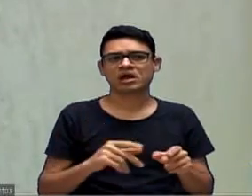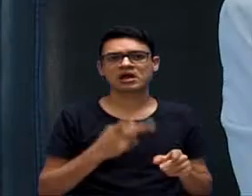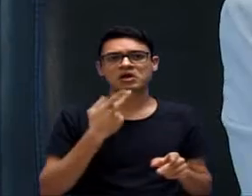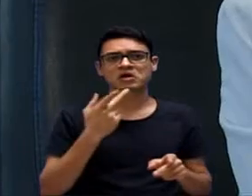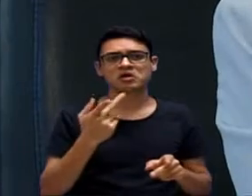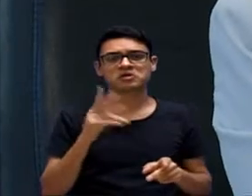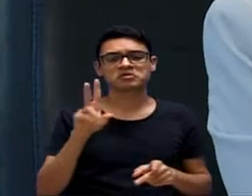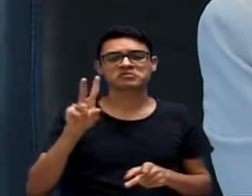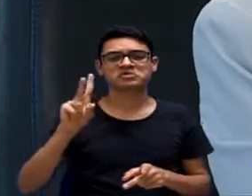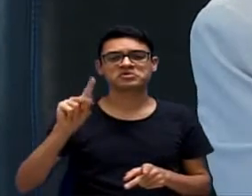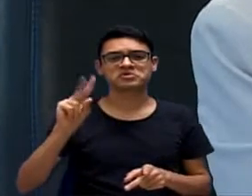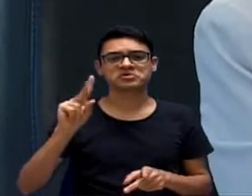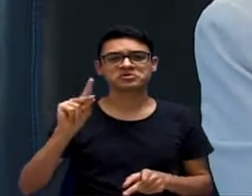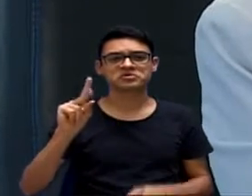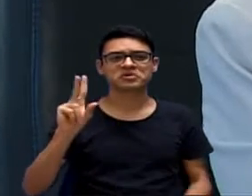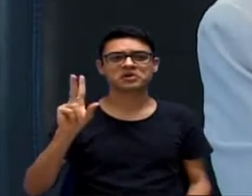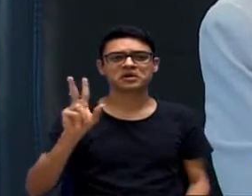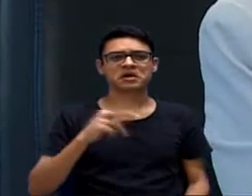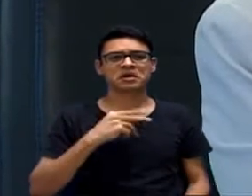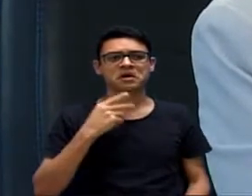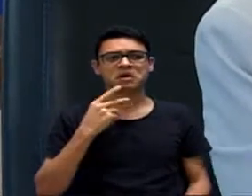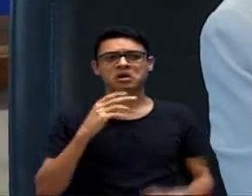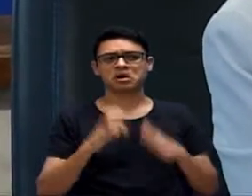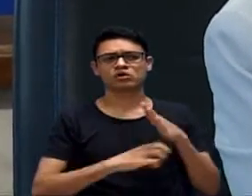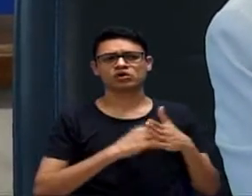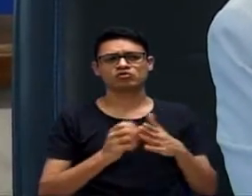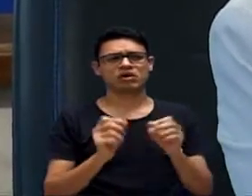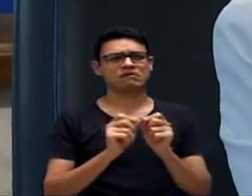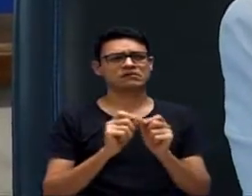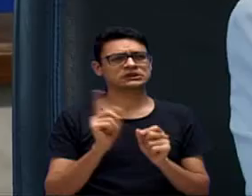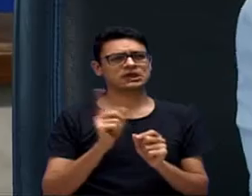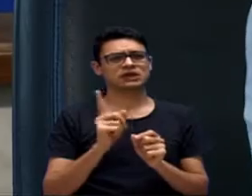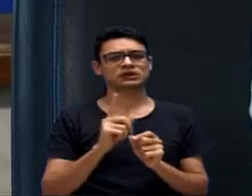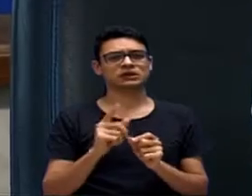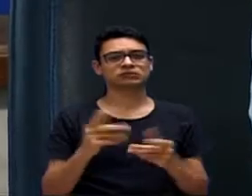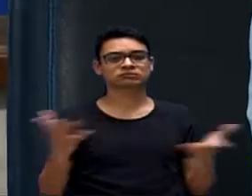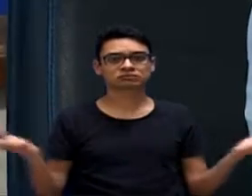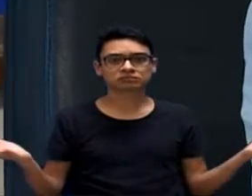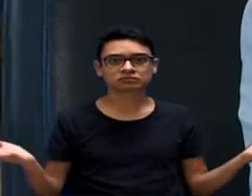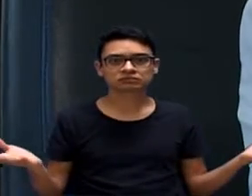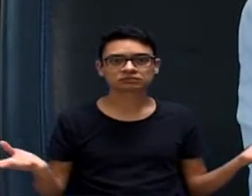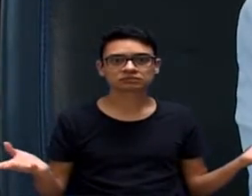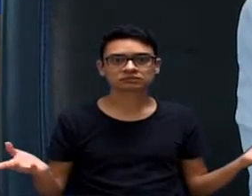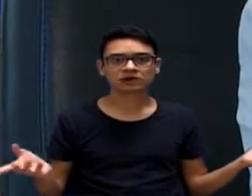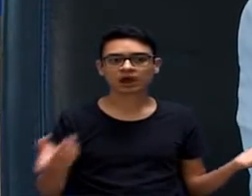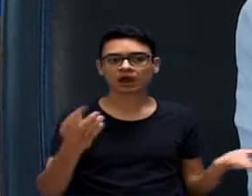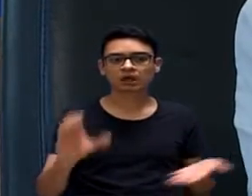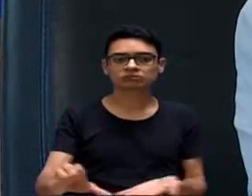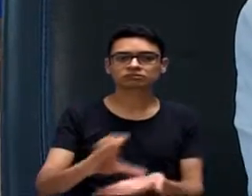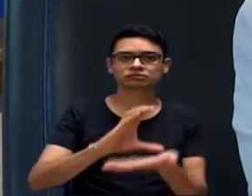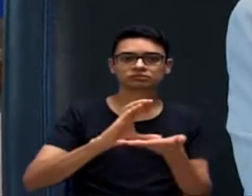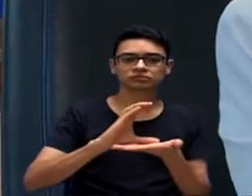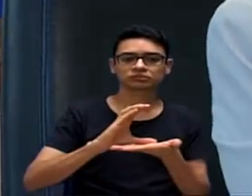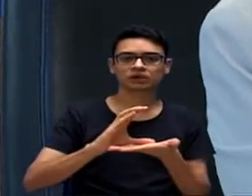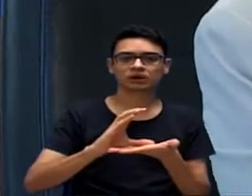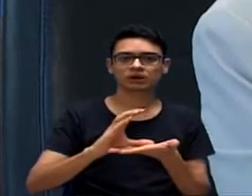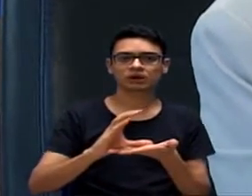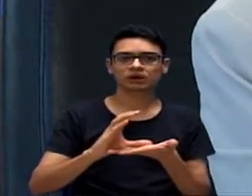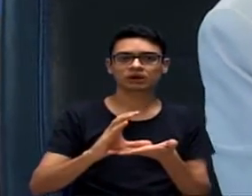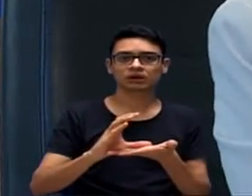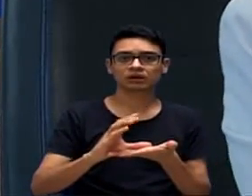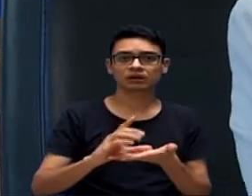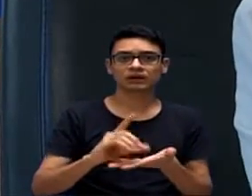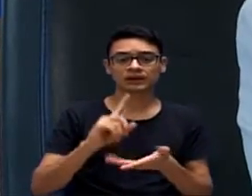Então, se não compensar minimamente o empreendimento dele, o lucro que ele vai ter com a mitigação do empreendimento e a